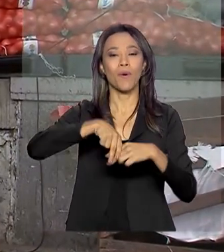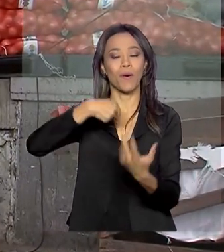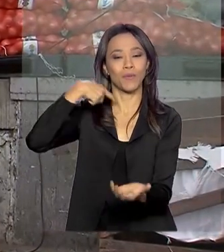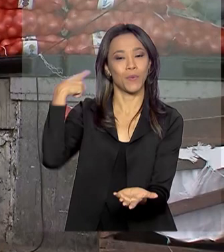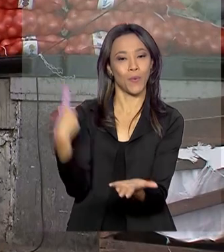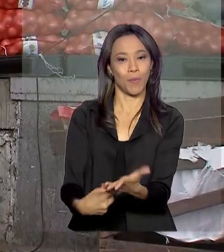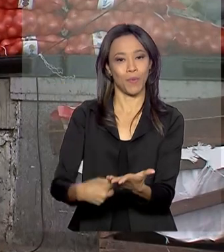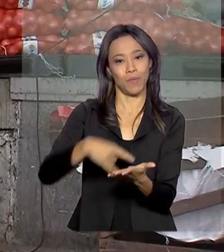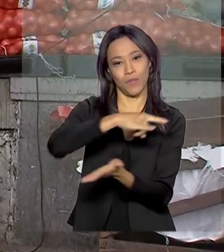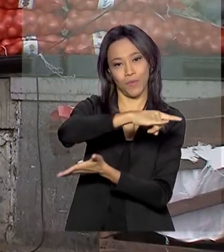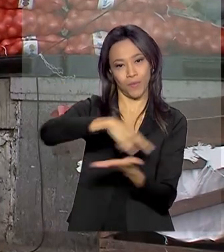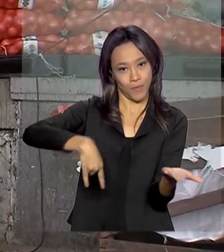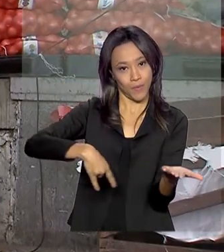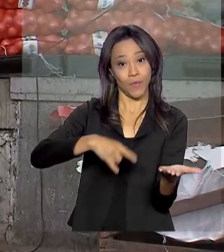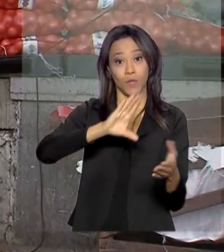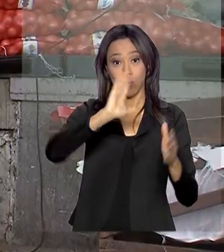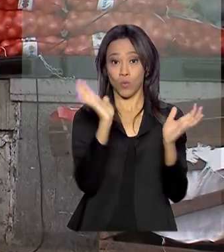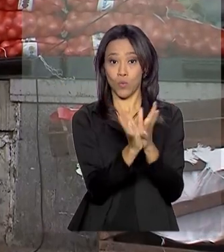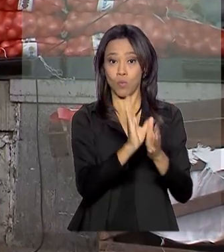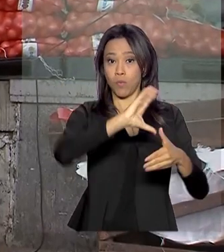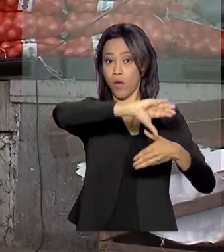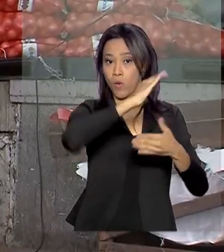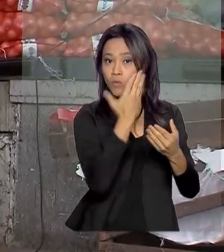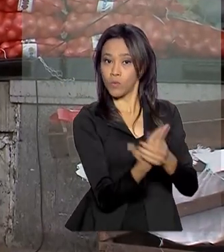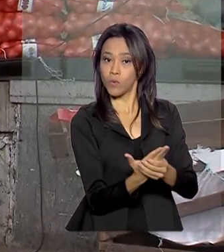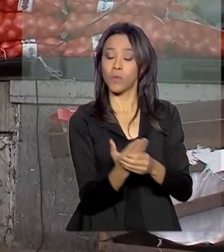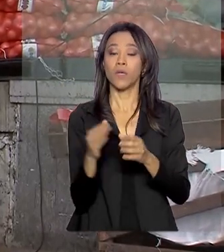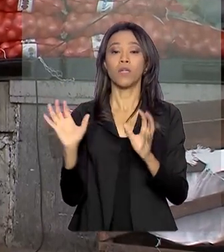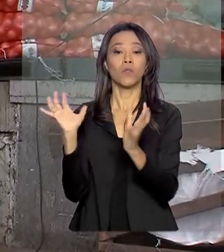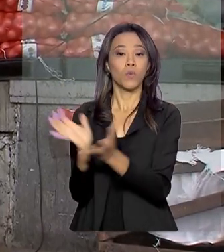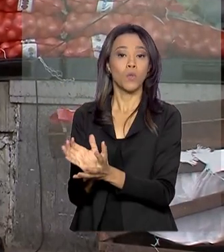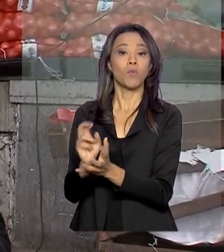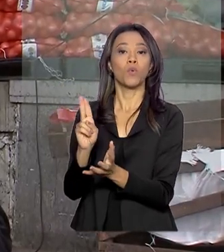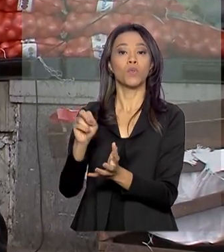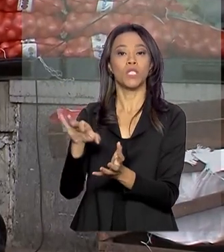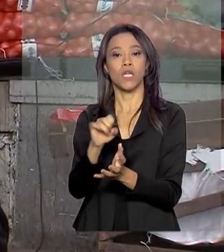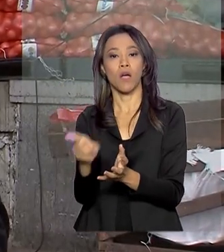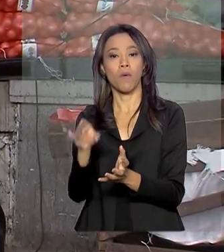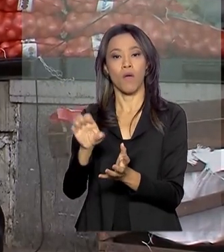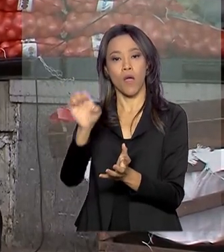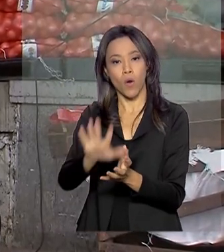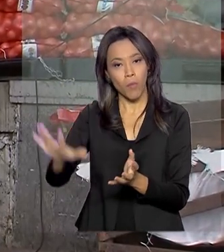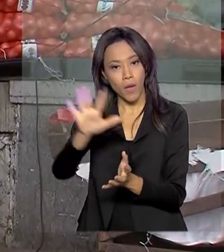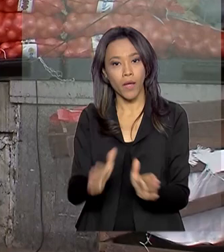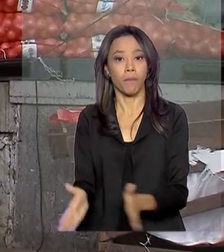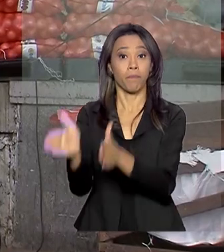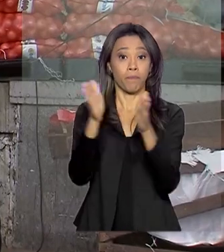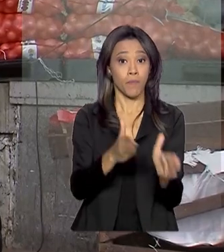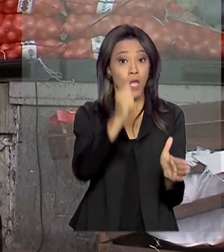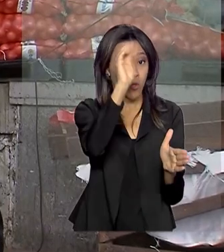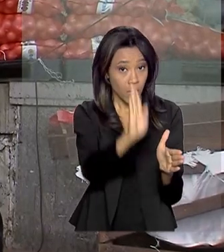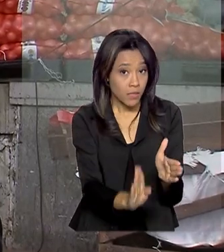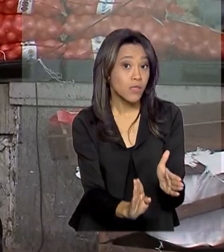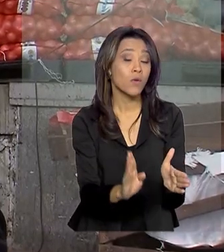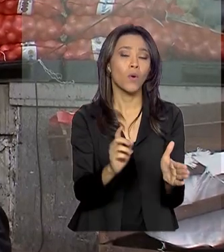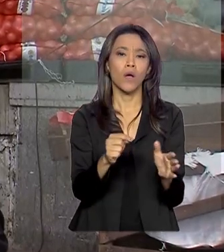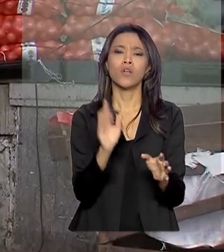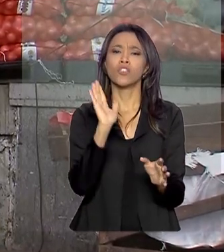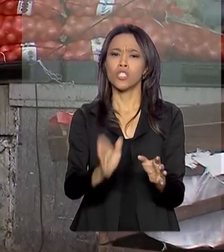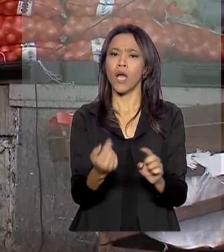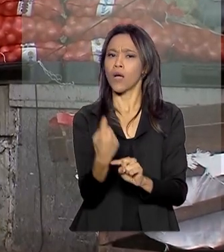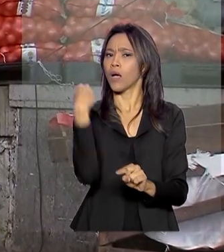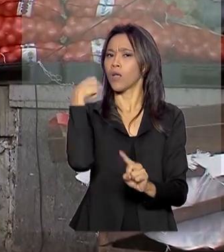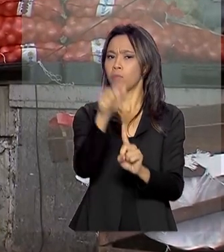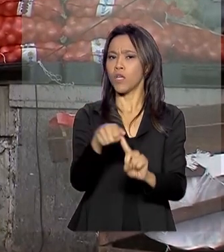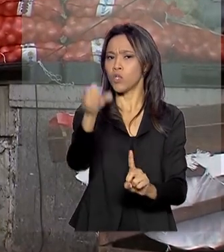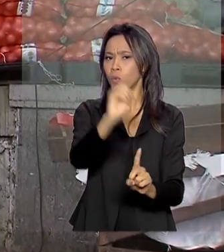entre o Mercosul e a União Europeia. Já no plano nacional, o governo lançou em outubro o